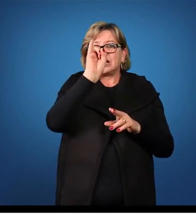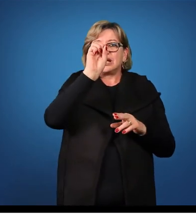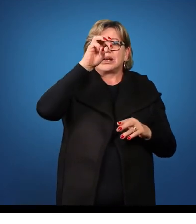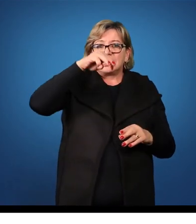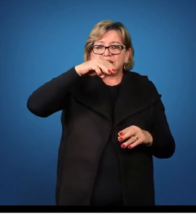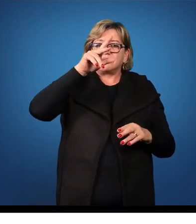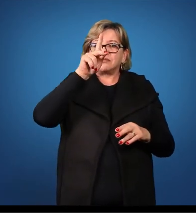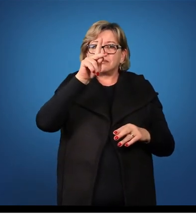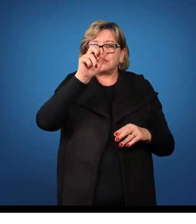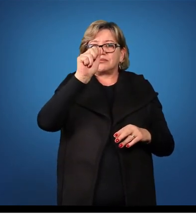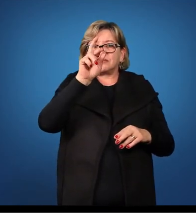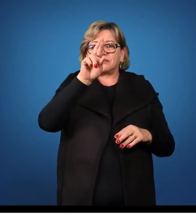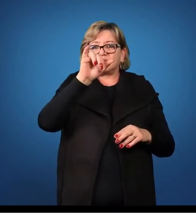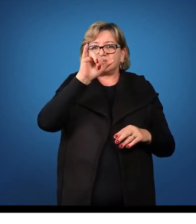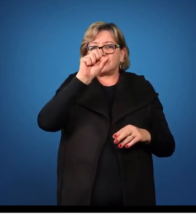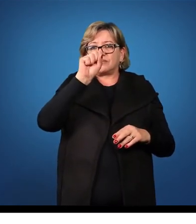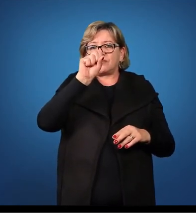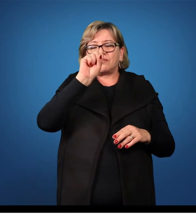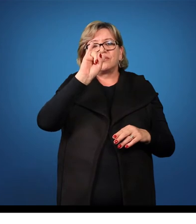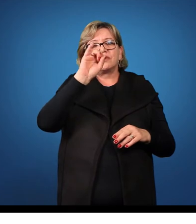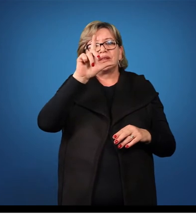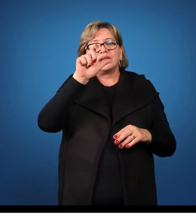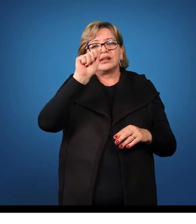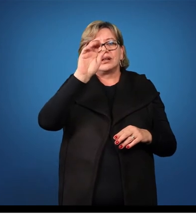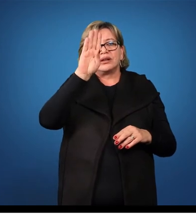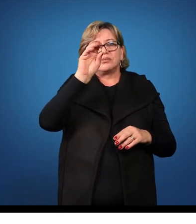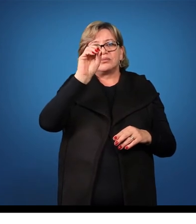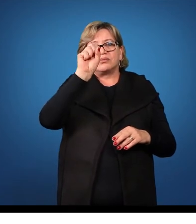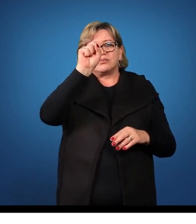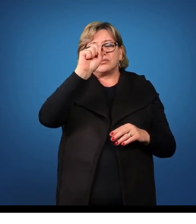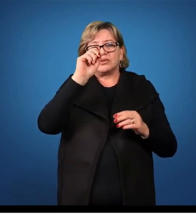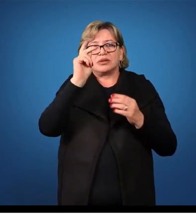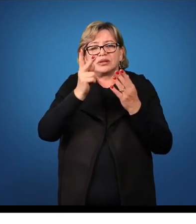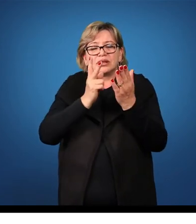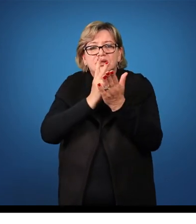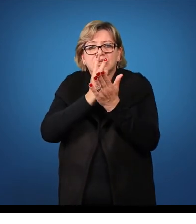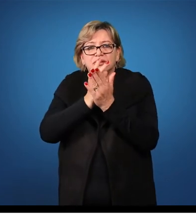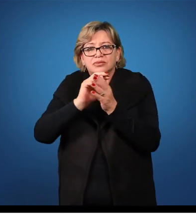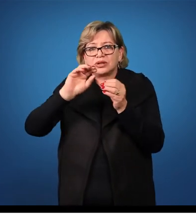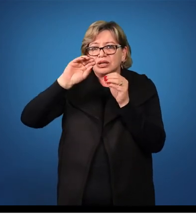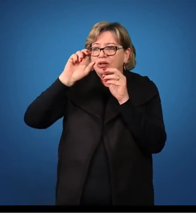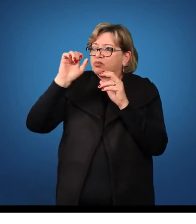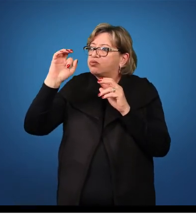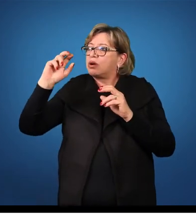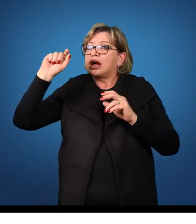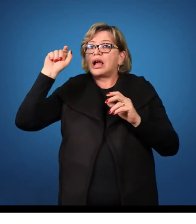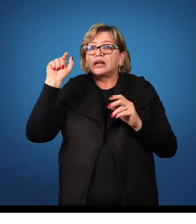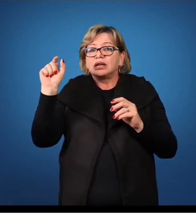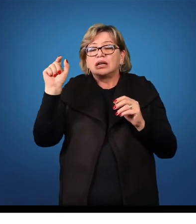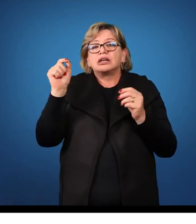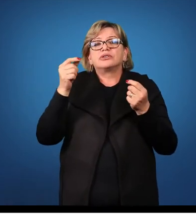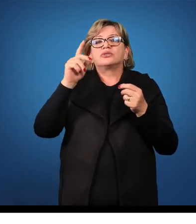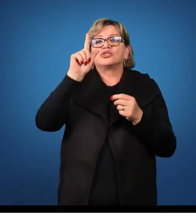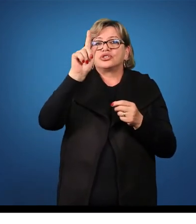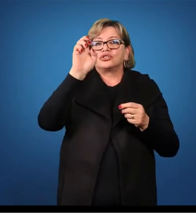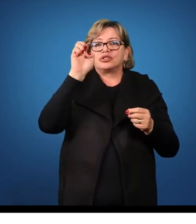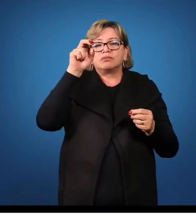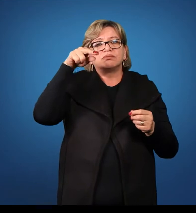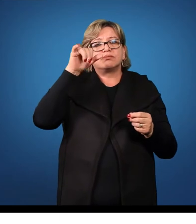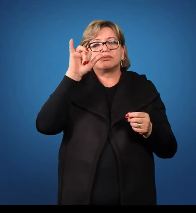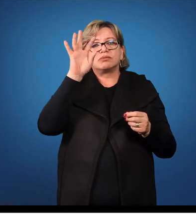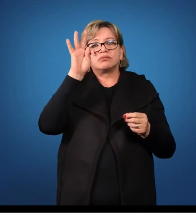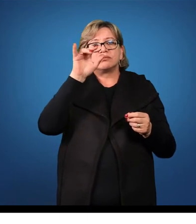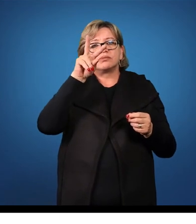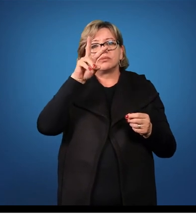cuja desinência do genitivo for antecedida por